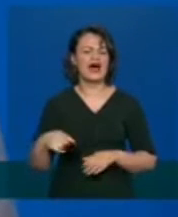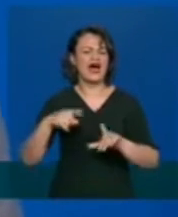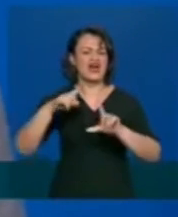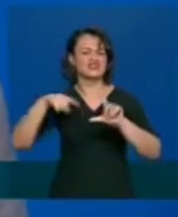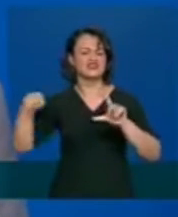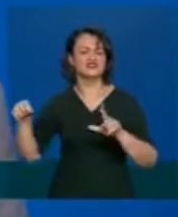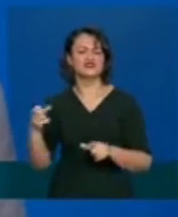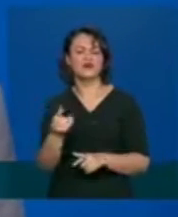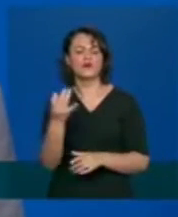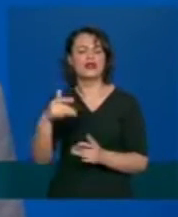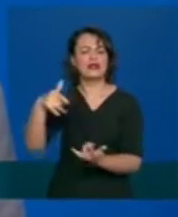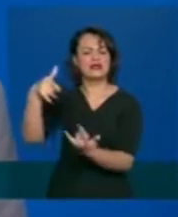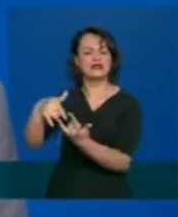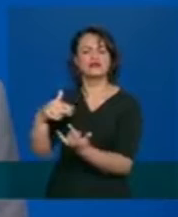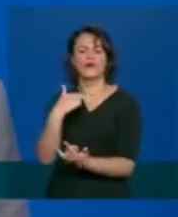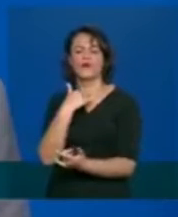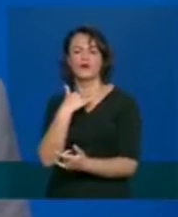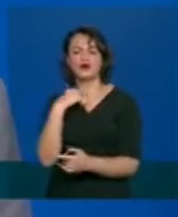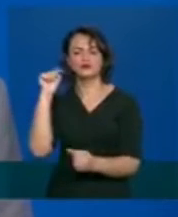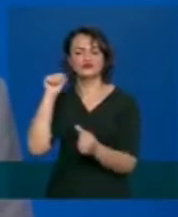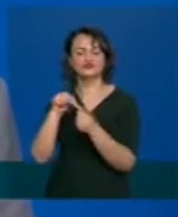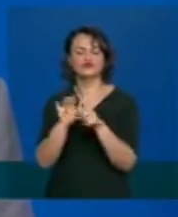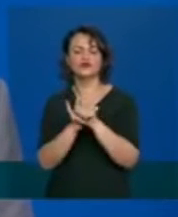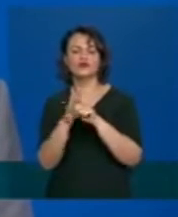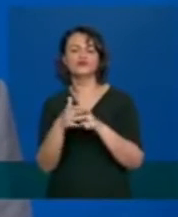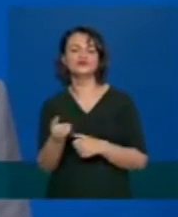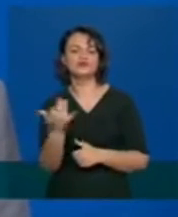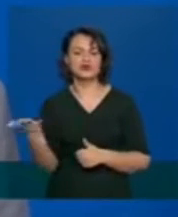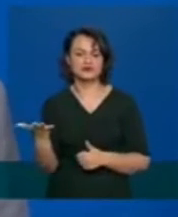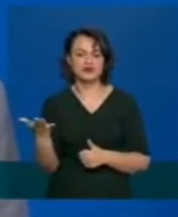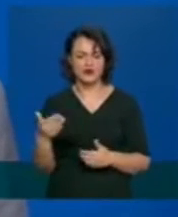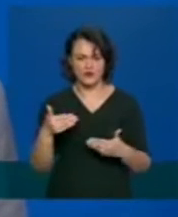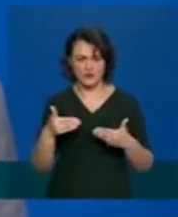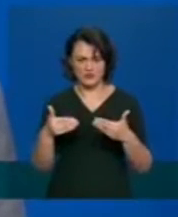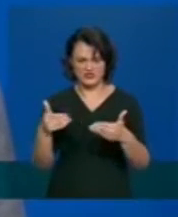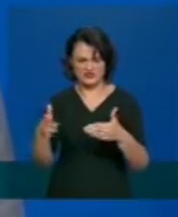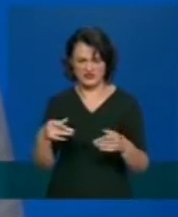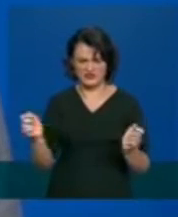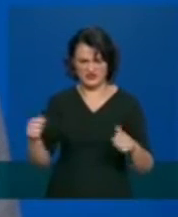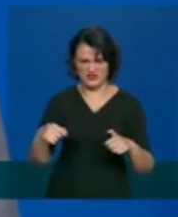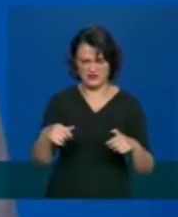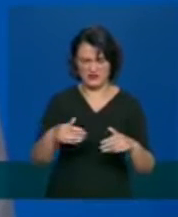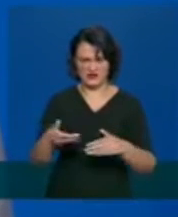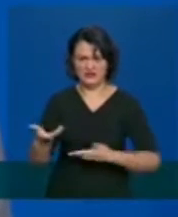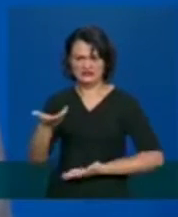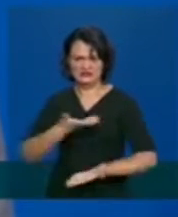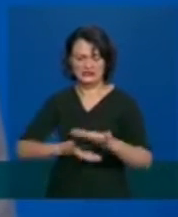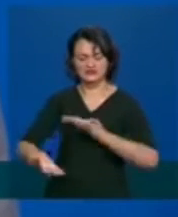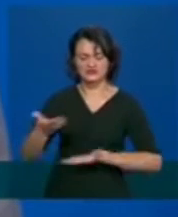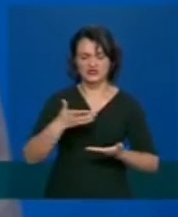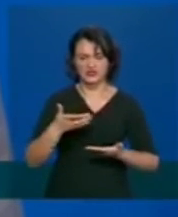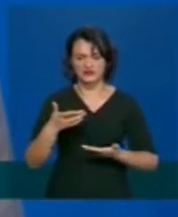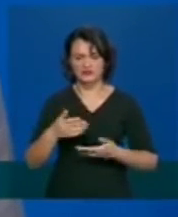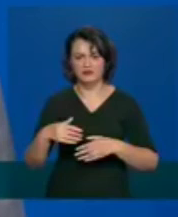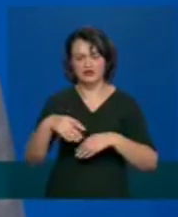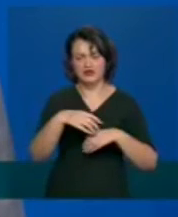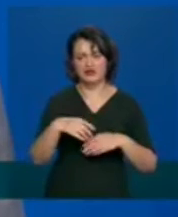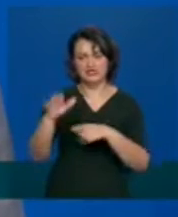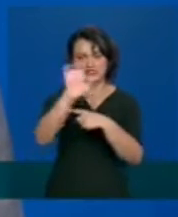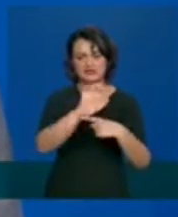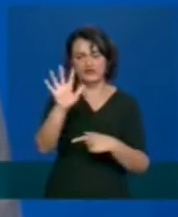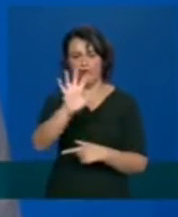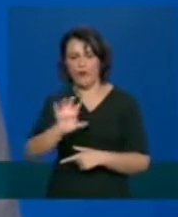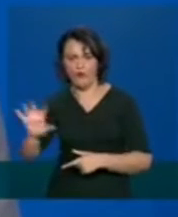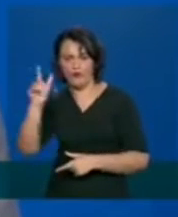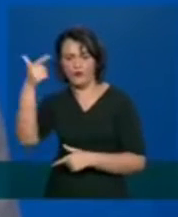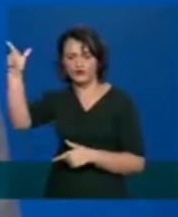estão ocupados com pacientes de covid o ministério pode sugerir o transporte de pacientes para acendimento em outros estados caso o sistema de